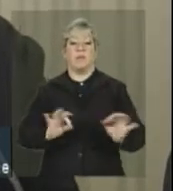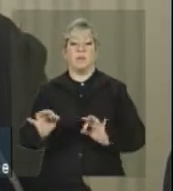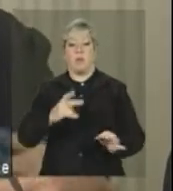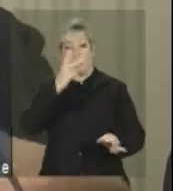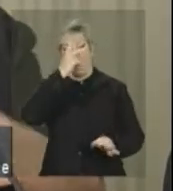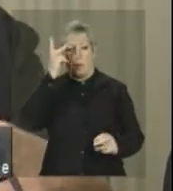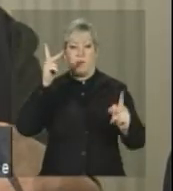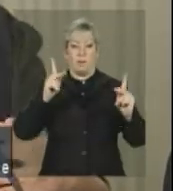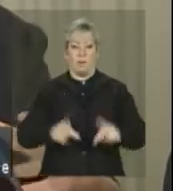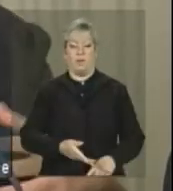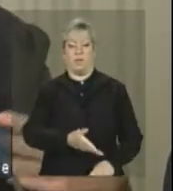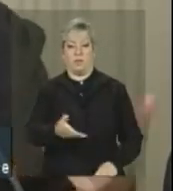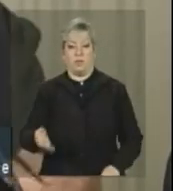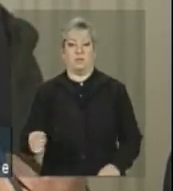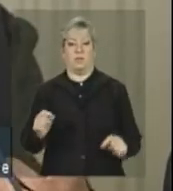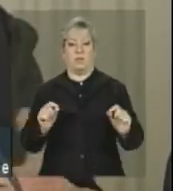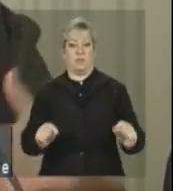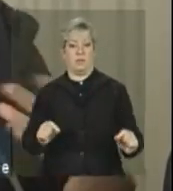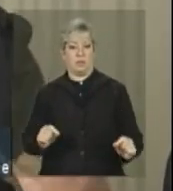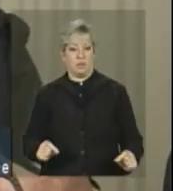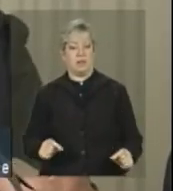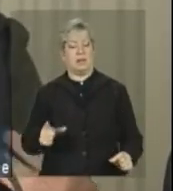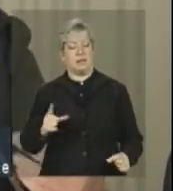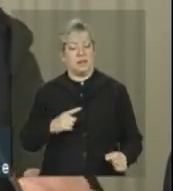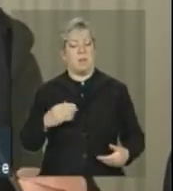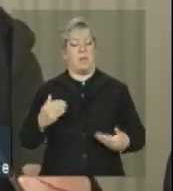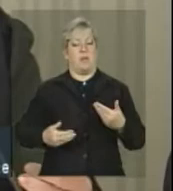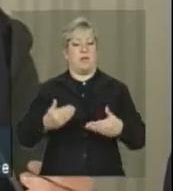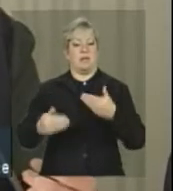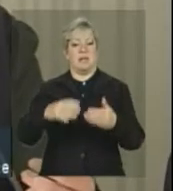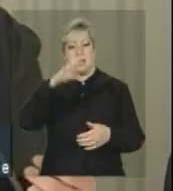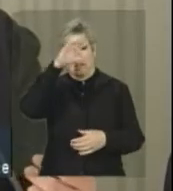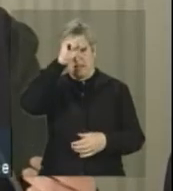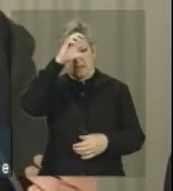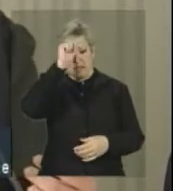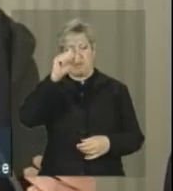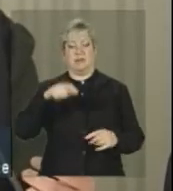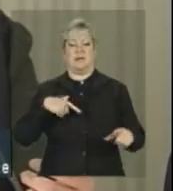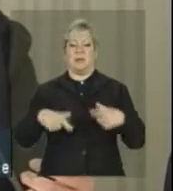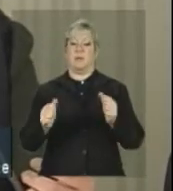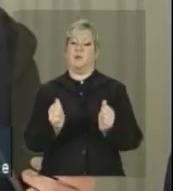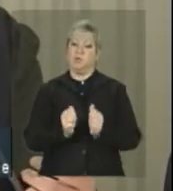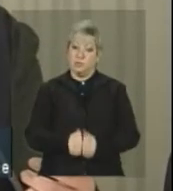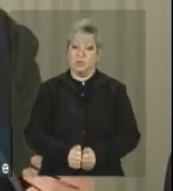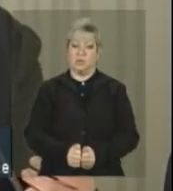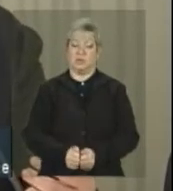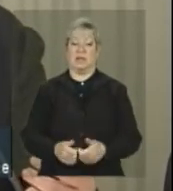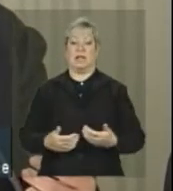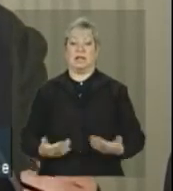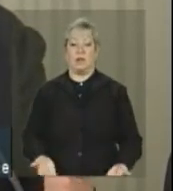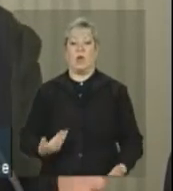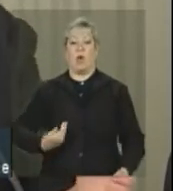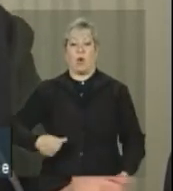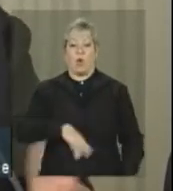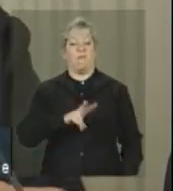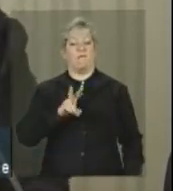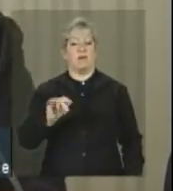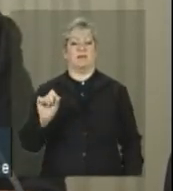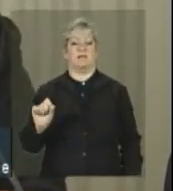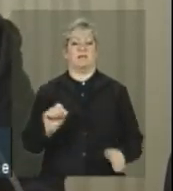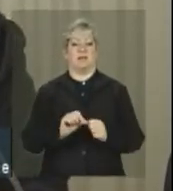levar a população. Então, tem um processo de mobilização e um processo de aprendizagem que a gente está fazendo juntos. Então, nós vamos